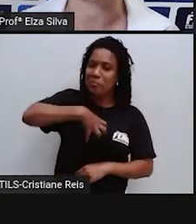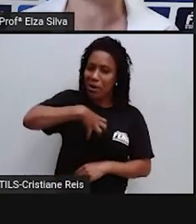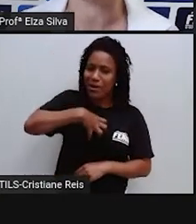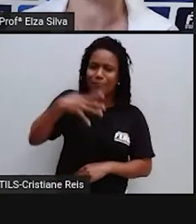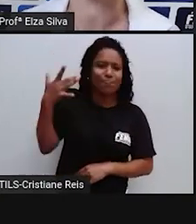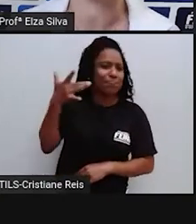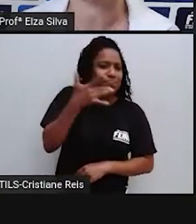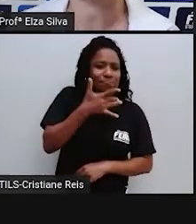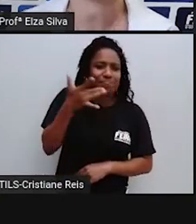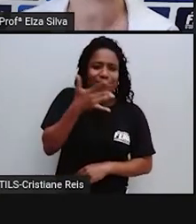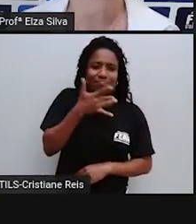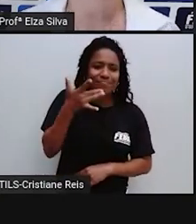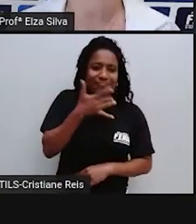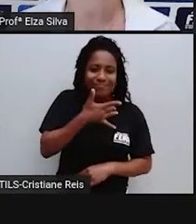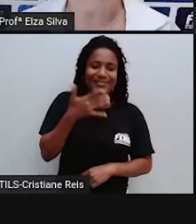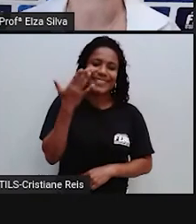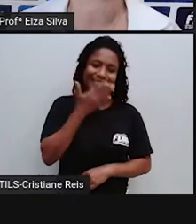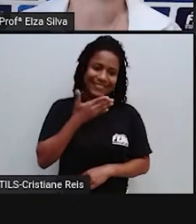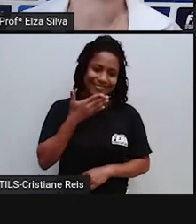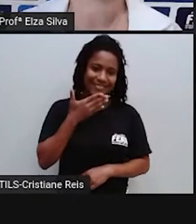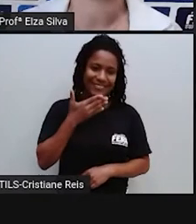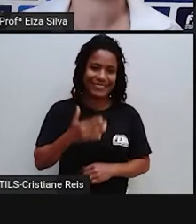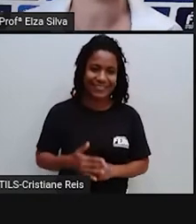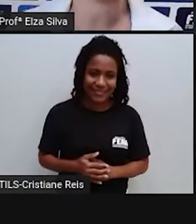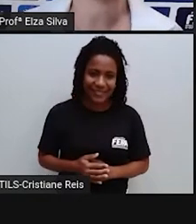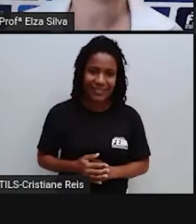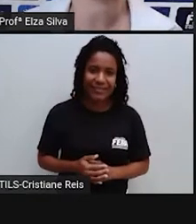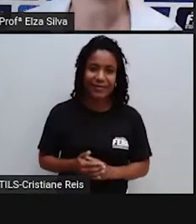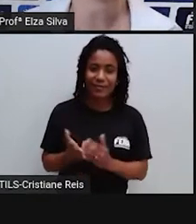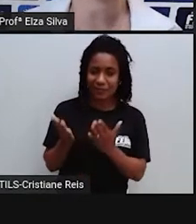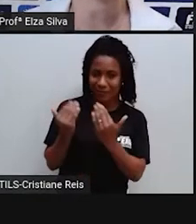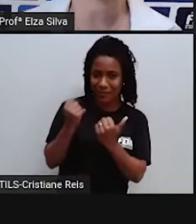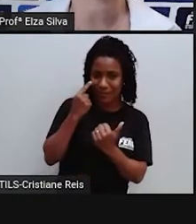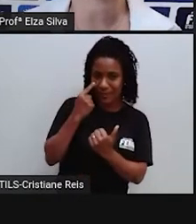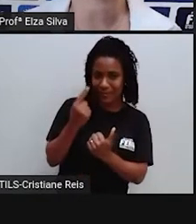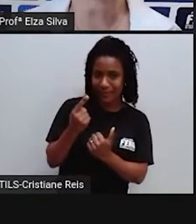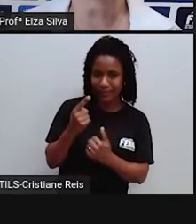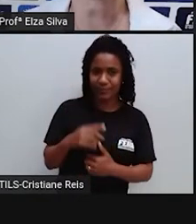saborosa Ok? So Just a moment Please